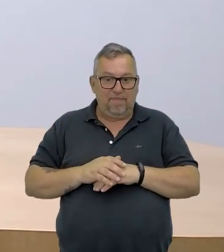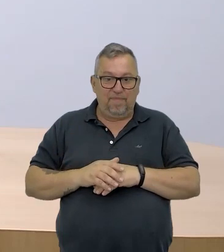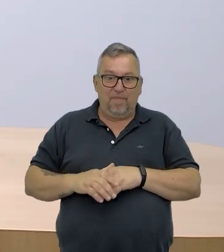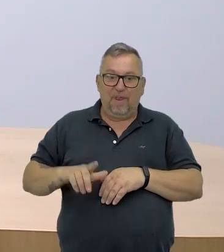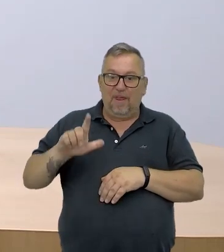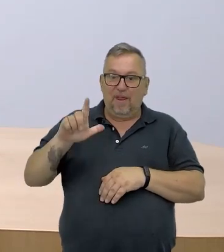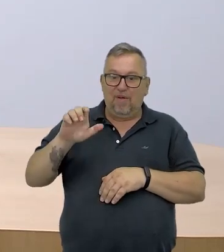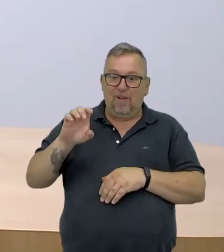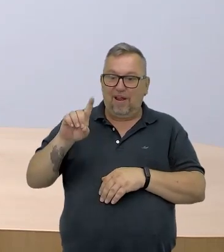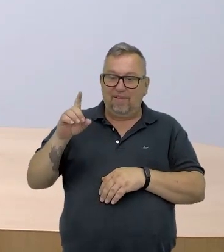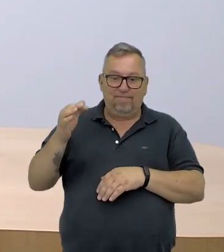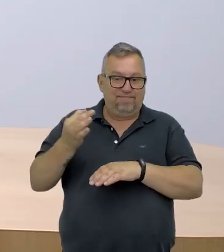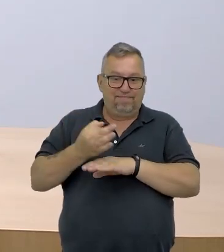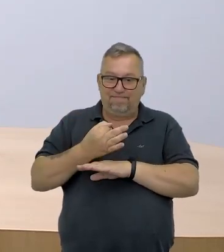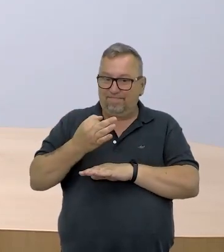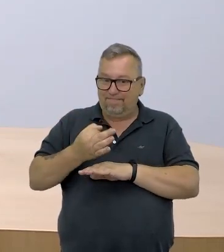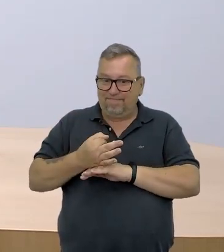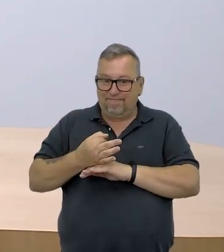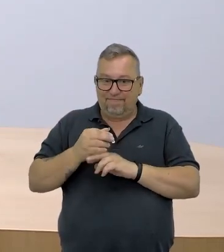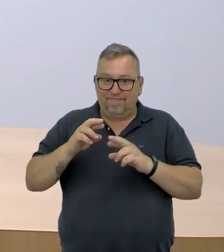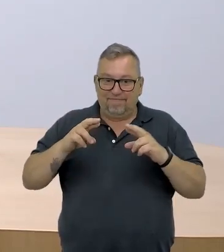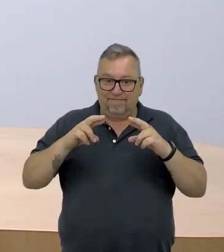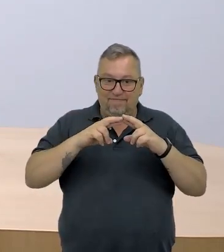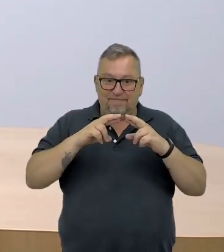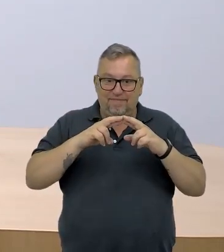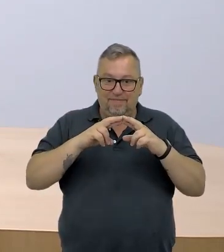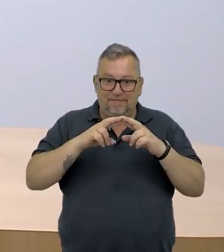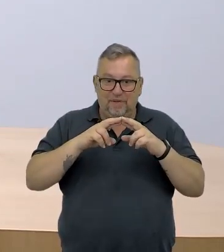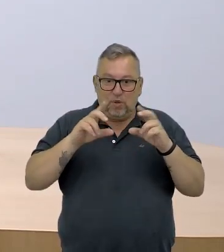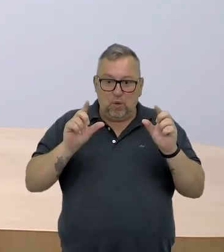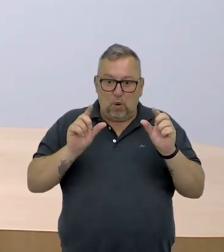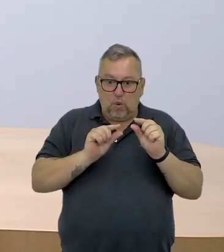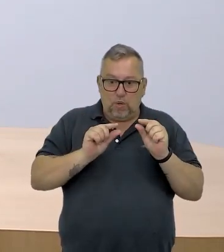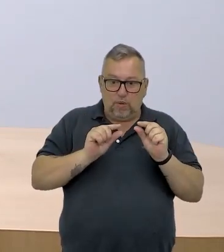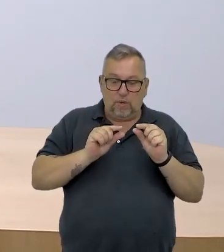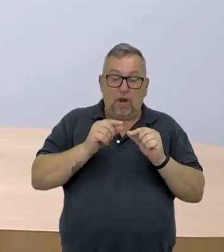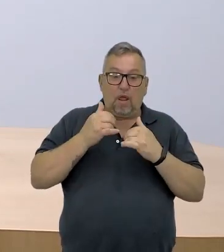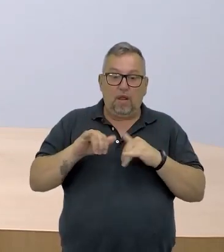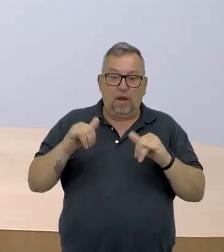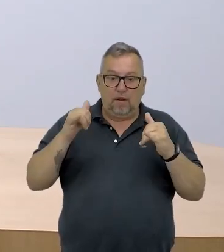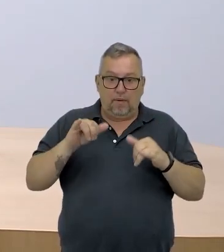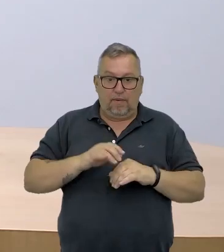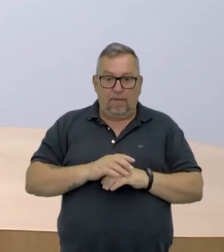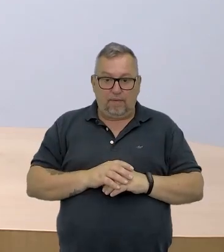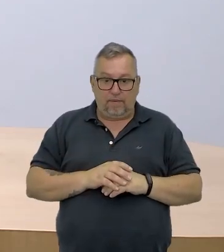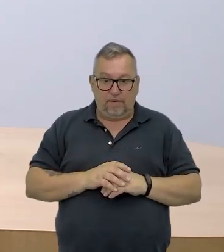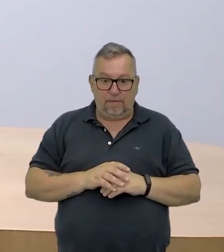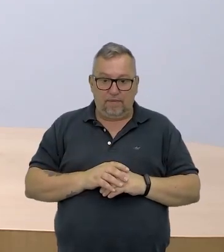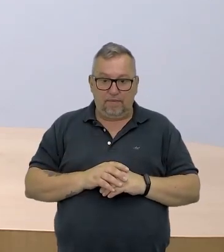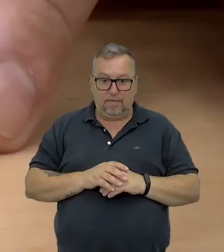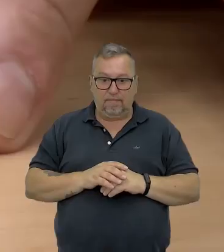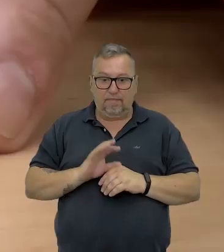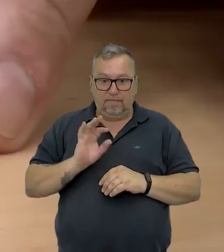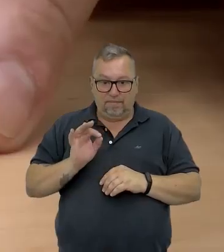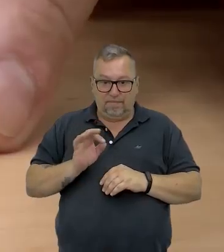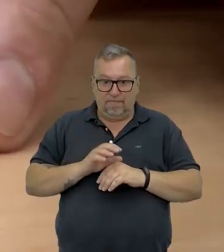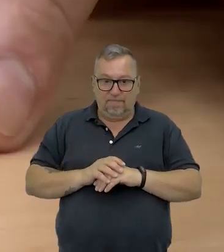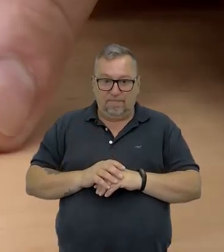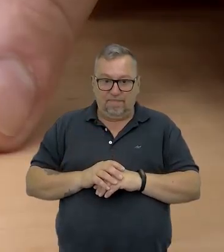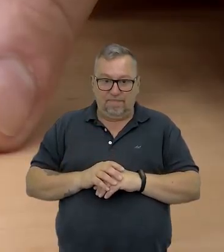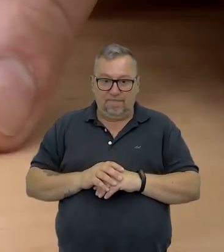5 volts, tá? Então, a gente coloca esse resistor aqui para barrar uma parte disso daí e acabaram queimando o LED, tá bom?